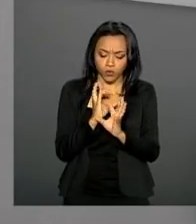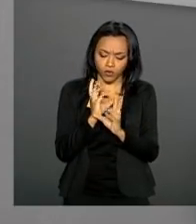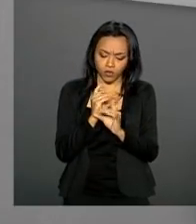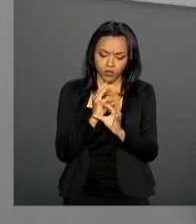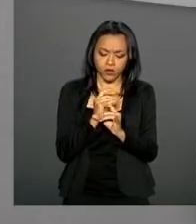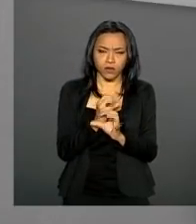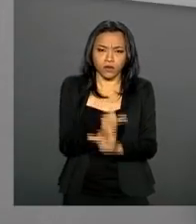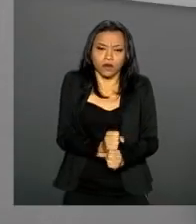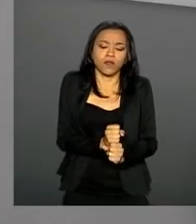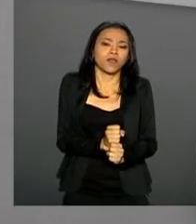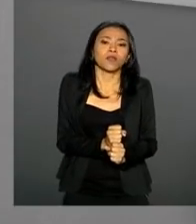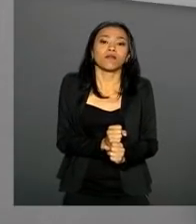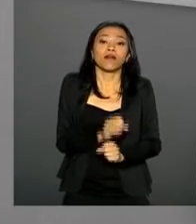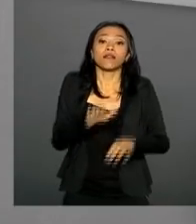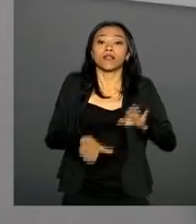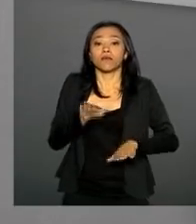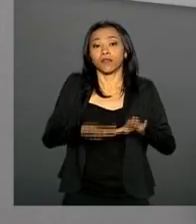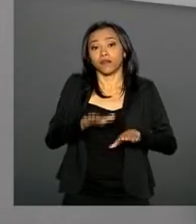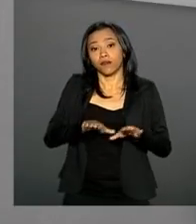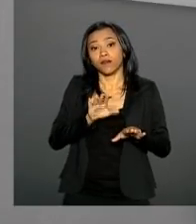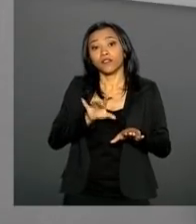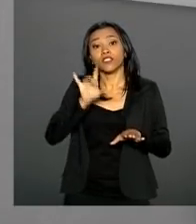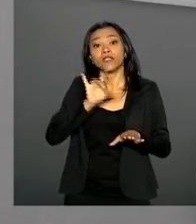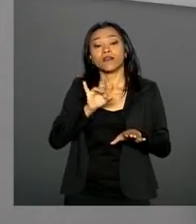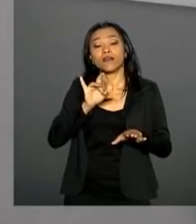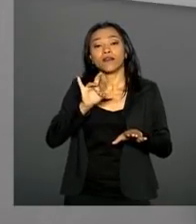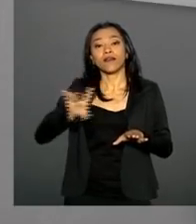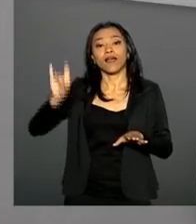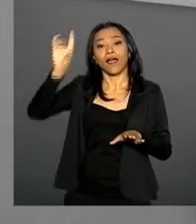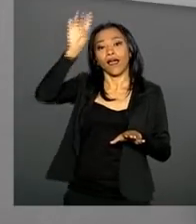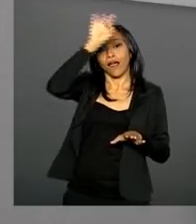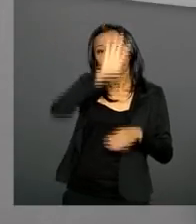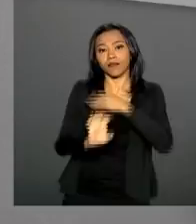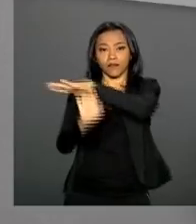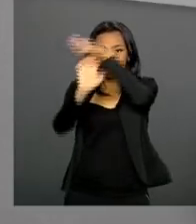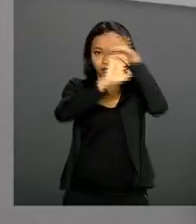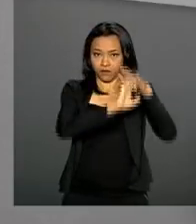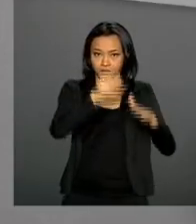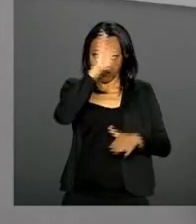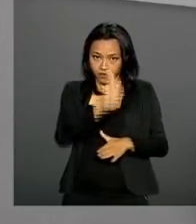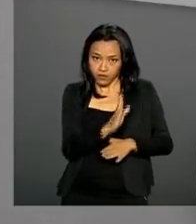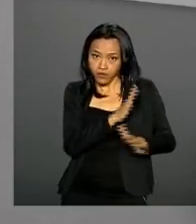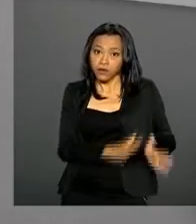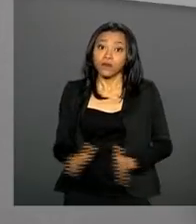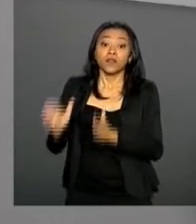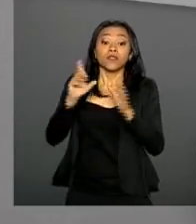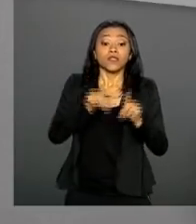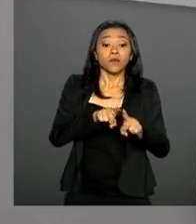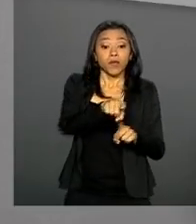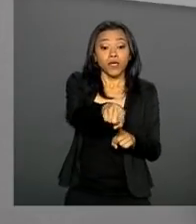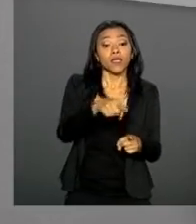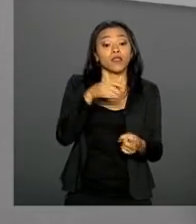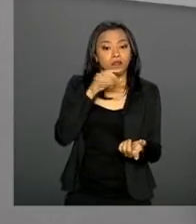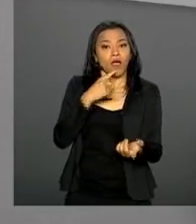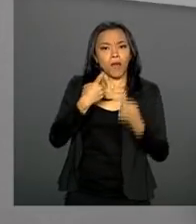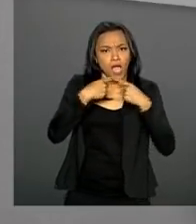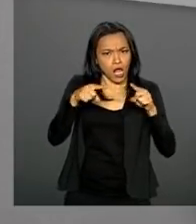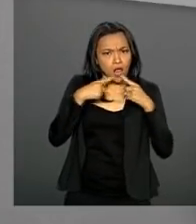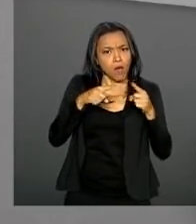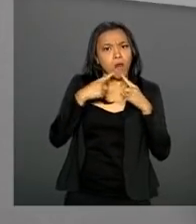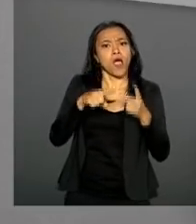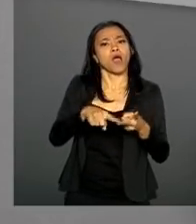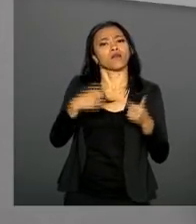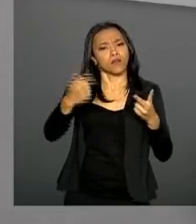em conta a realidade de cada distribuidora do país. Por meio do aplicativo, o consumidor também vai poder fazer reclamações, sugestões,